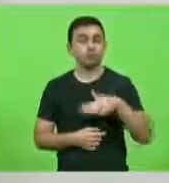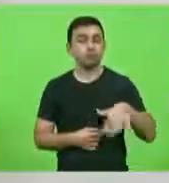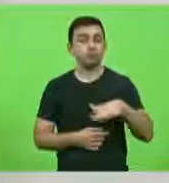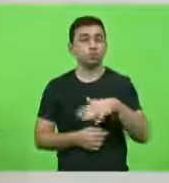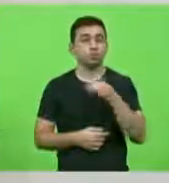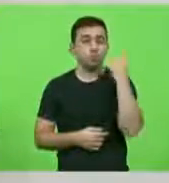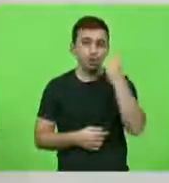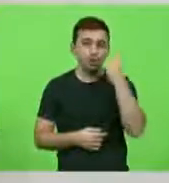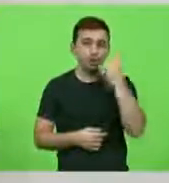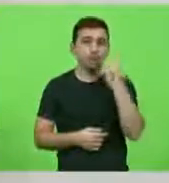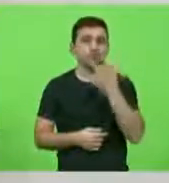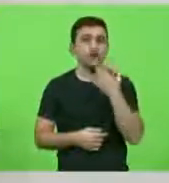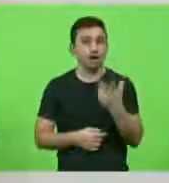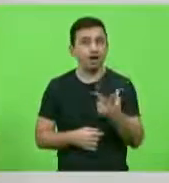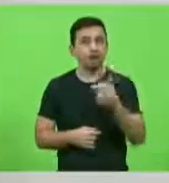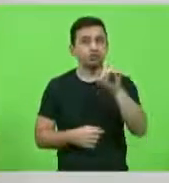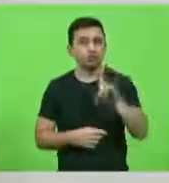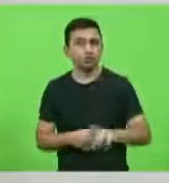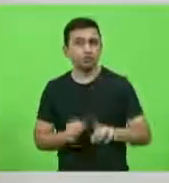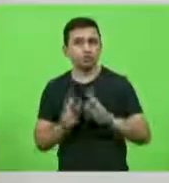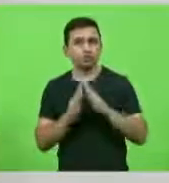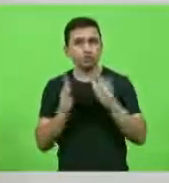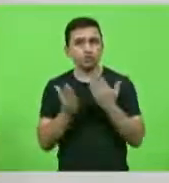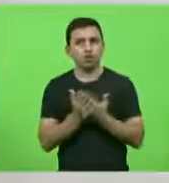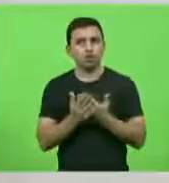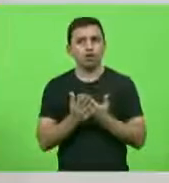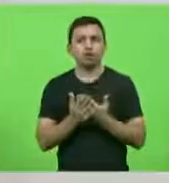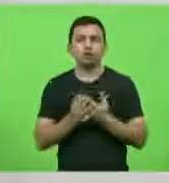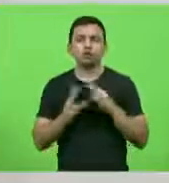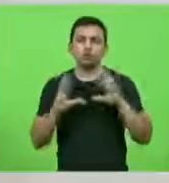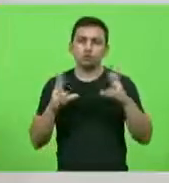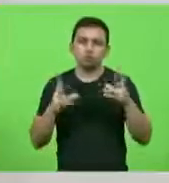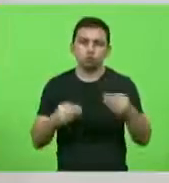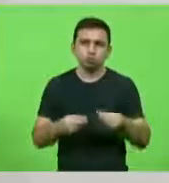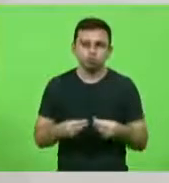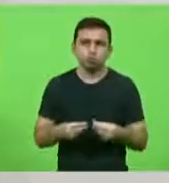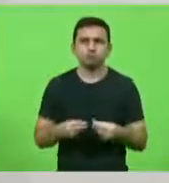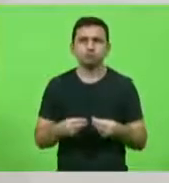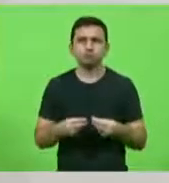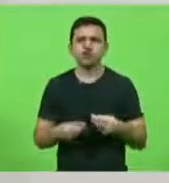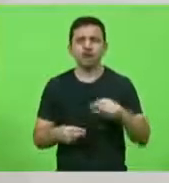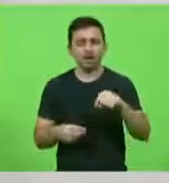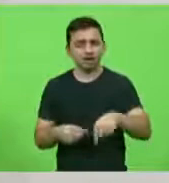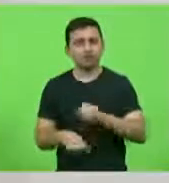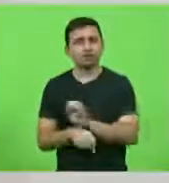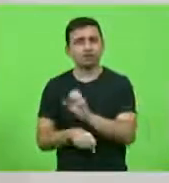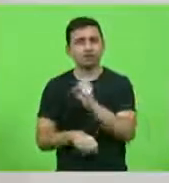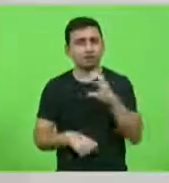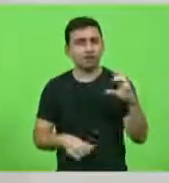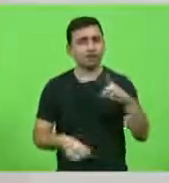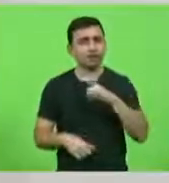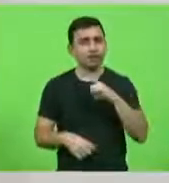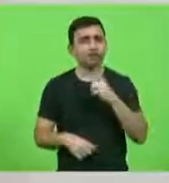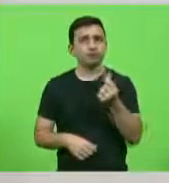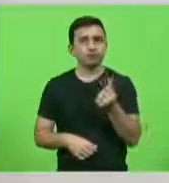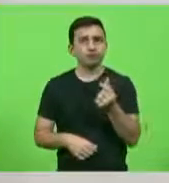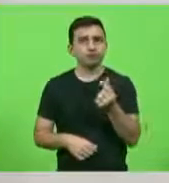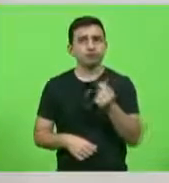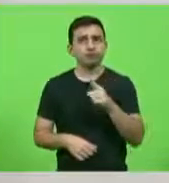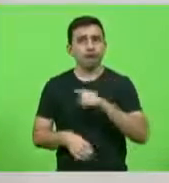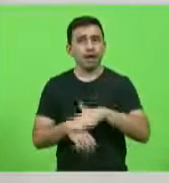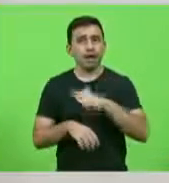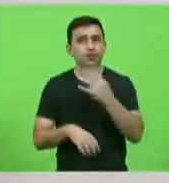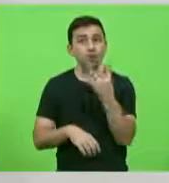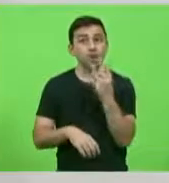de diretores de escola, é um drama. O Estado de Santa Catarina tem recurso, nós temos mais de 400 obras